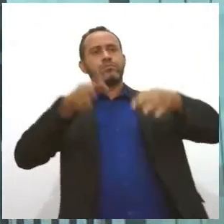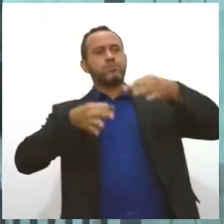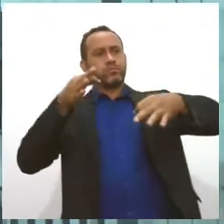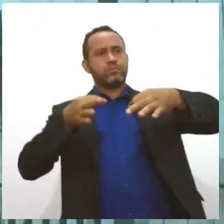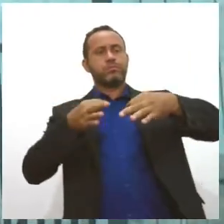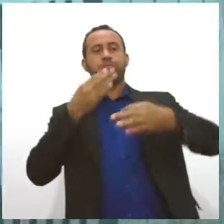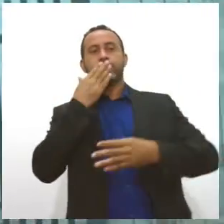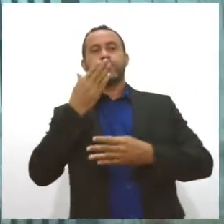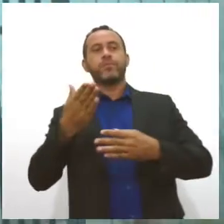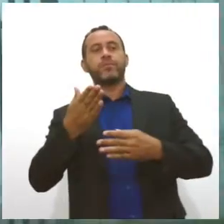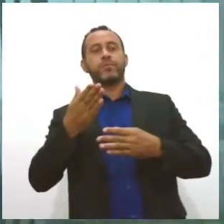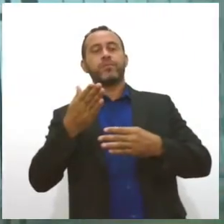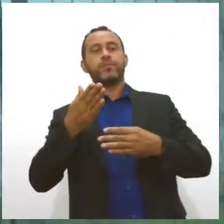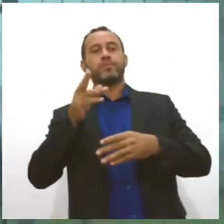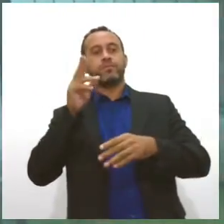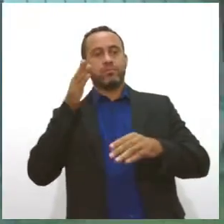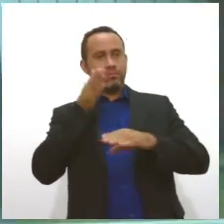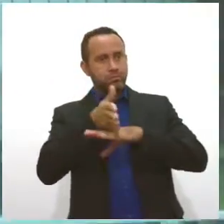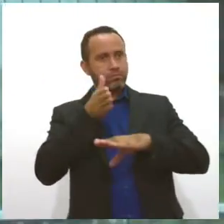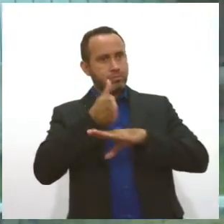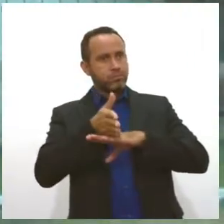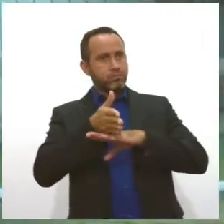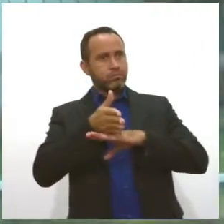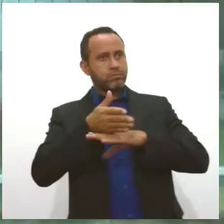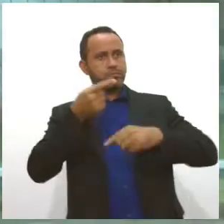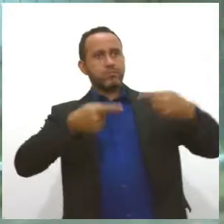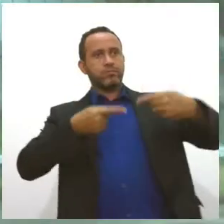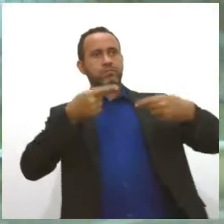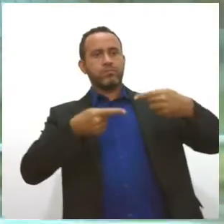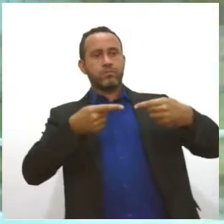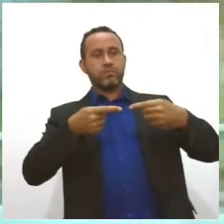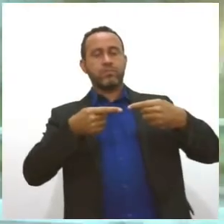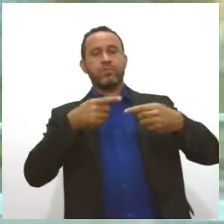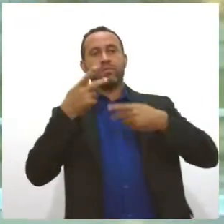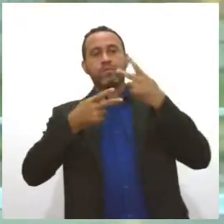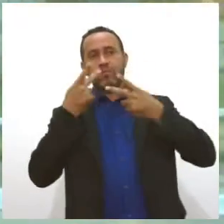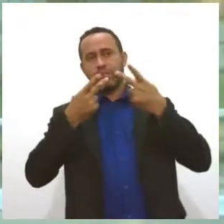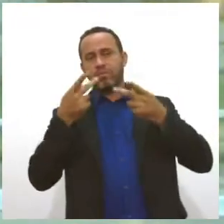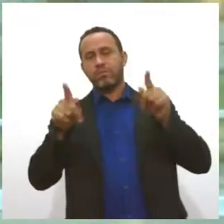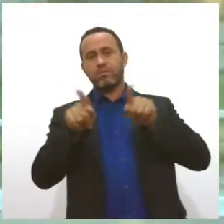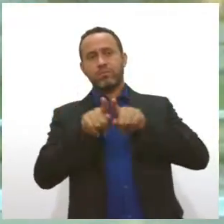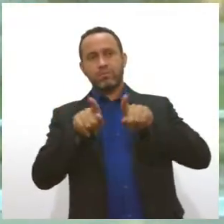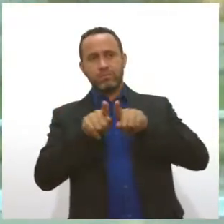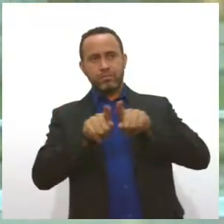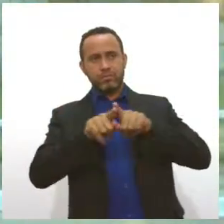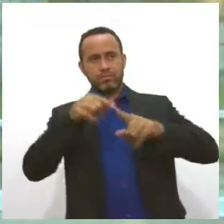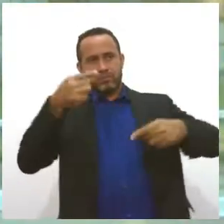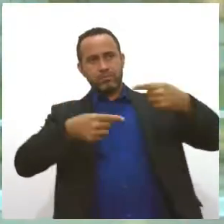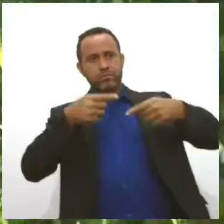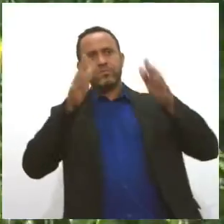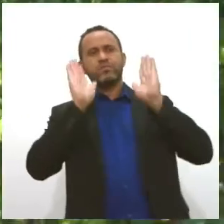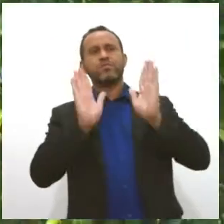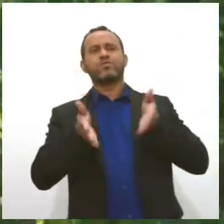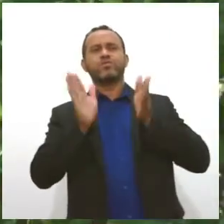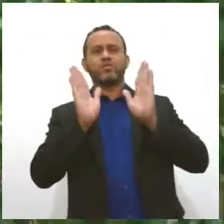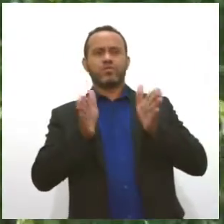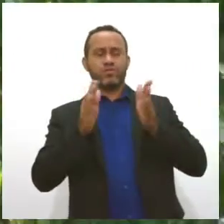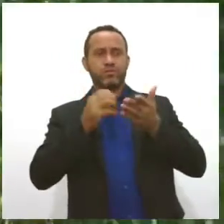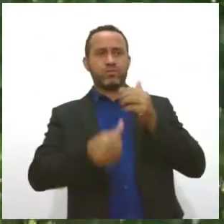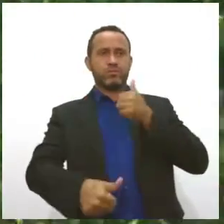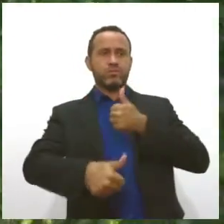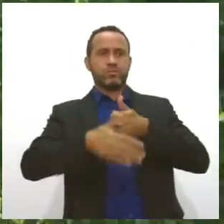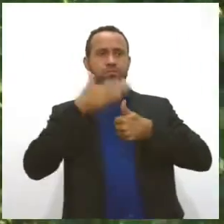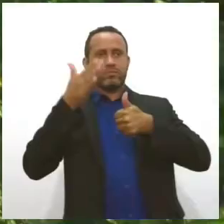pedidos de deferimento das candidaturas. A legalidade dos candidatos já foi julgada em primeira instância pelo